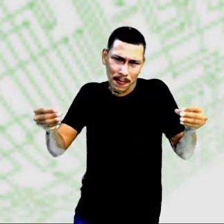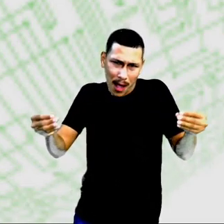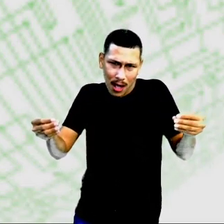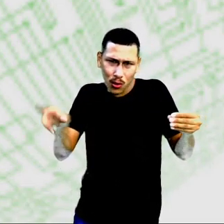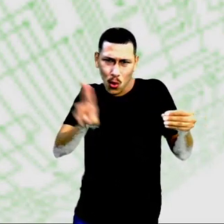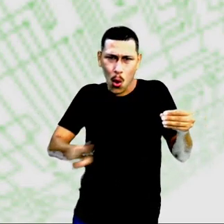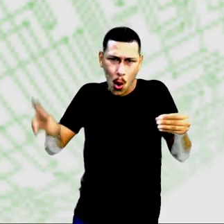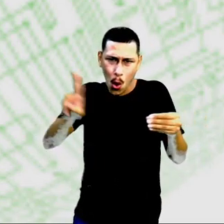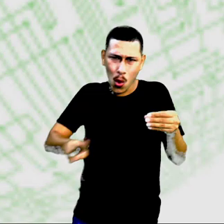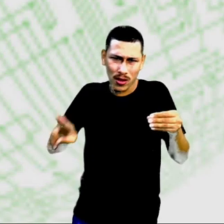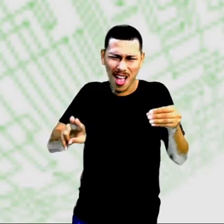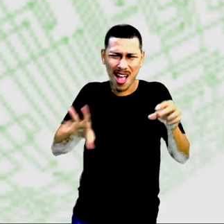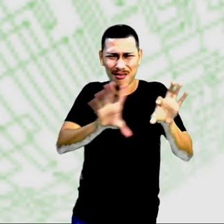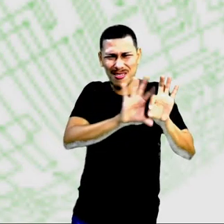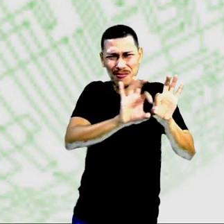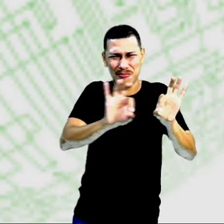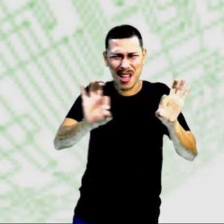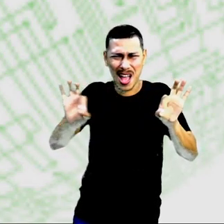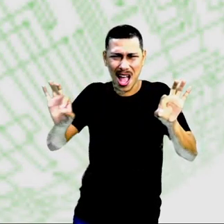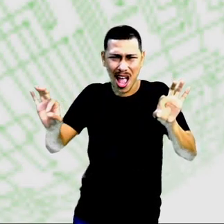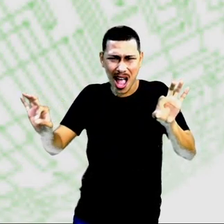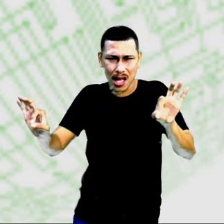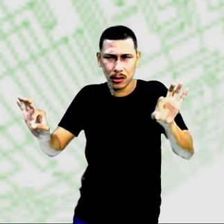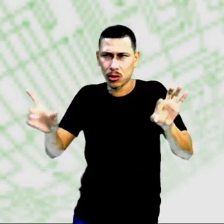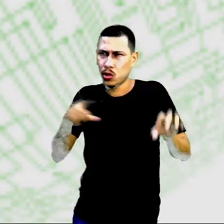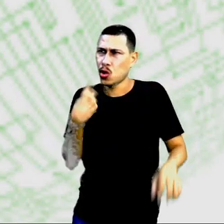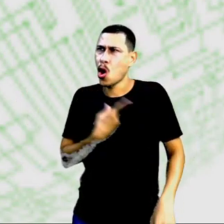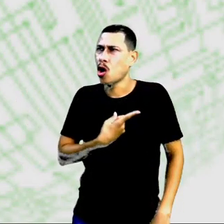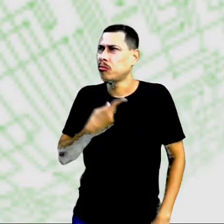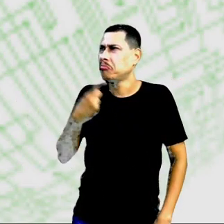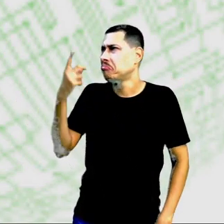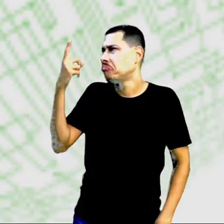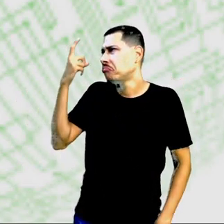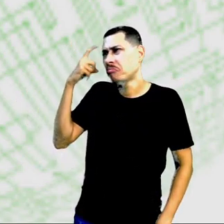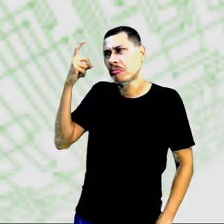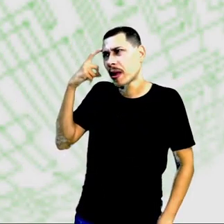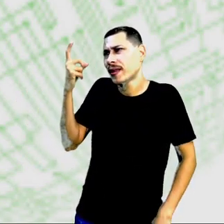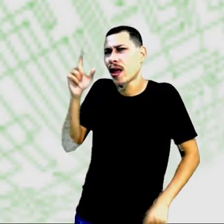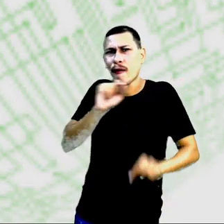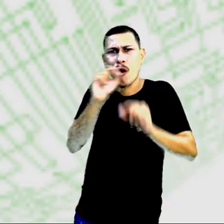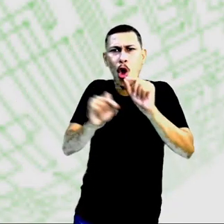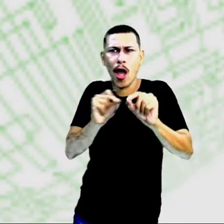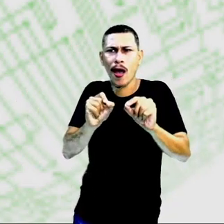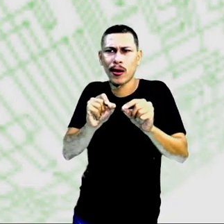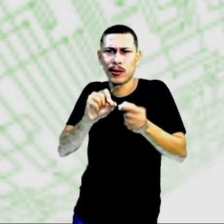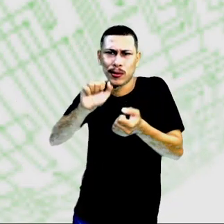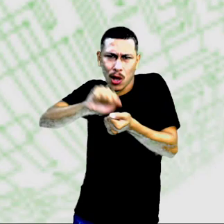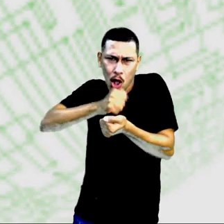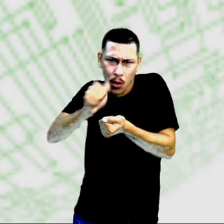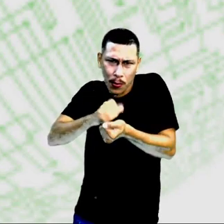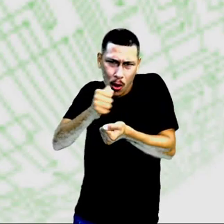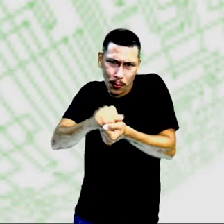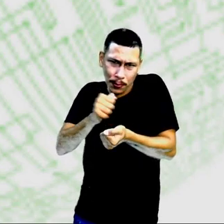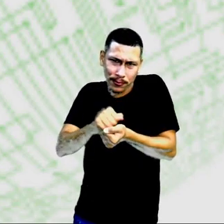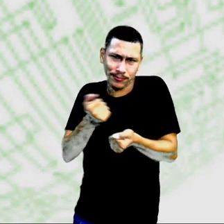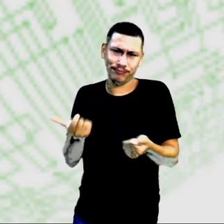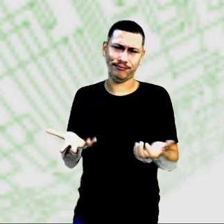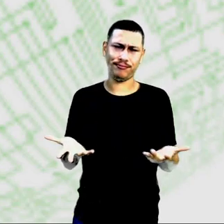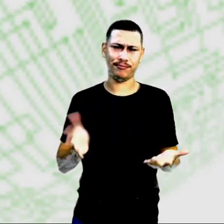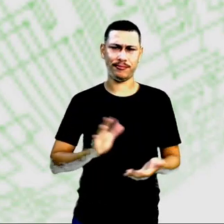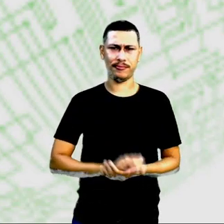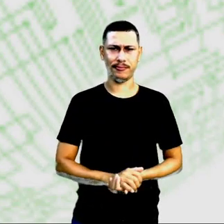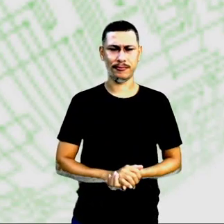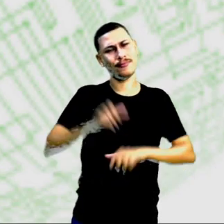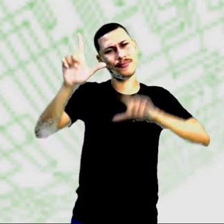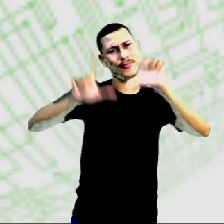palha de aço. Já pensou? A gente não pensa, né? O que é uma palha de aço? Um bombril. A gente vê que, essa nossa